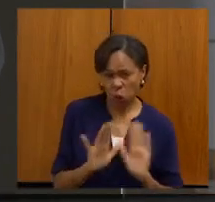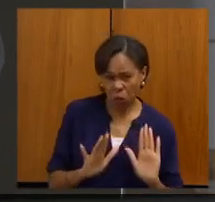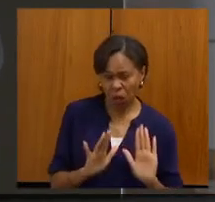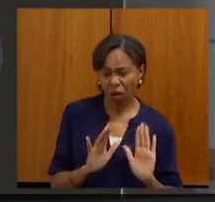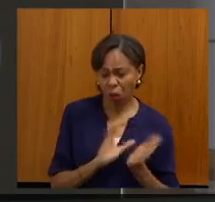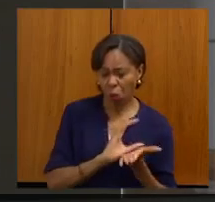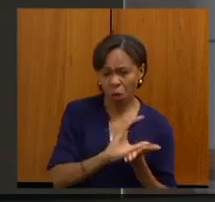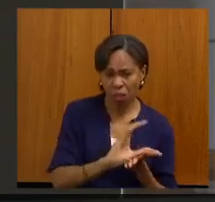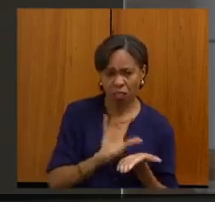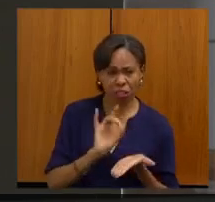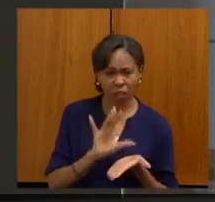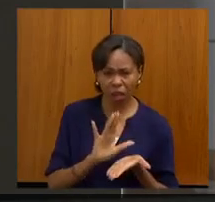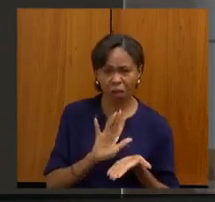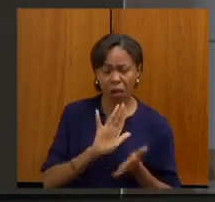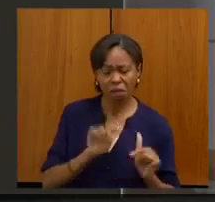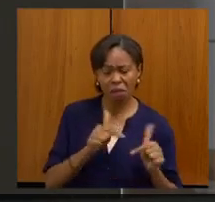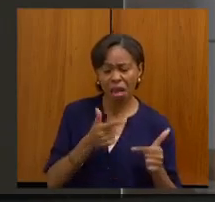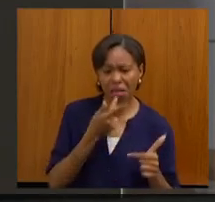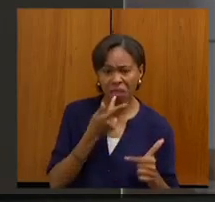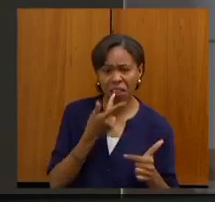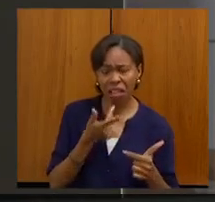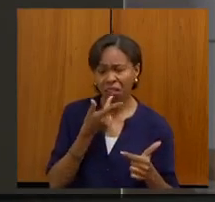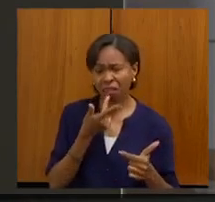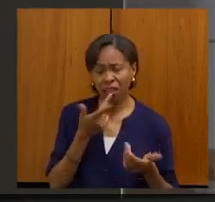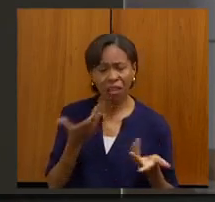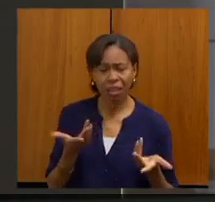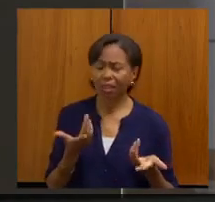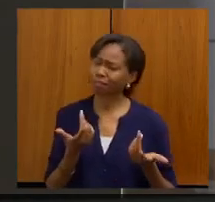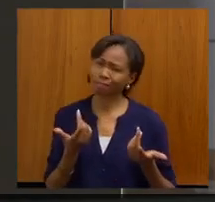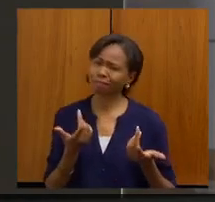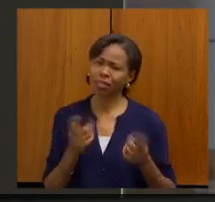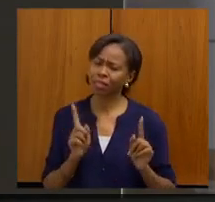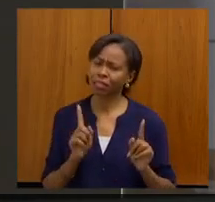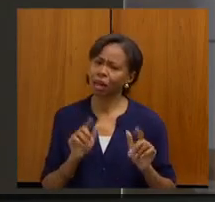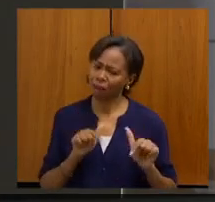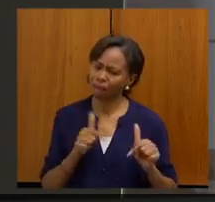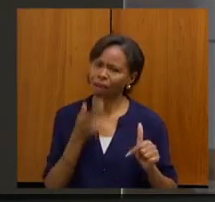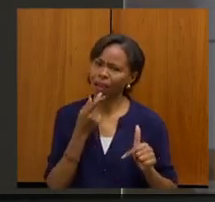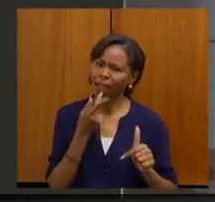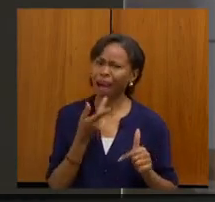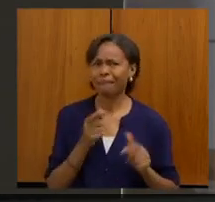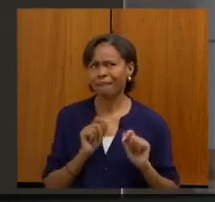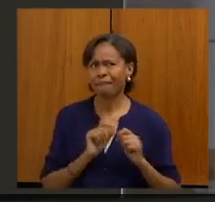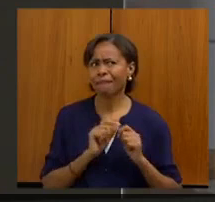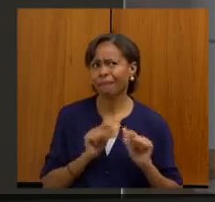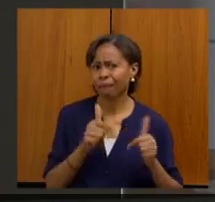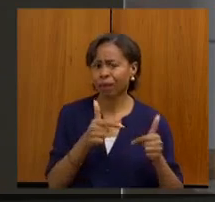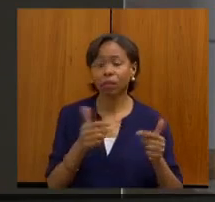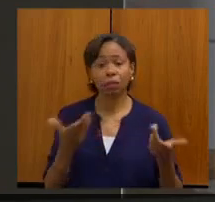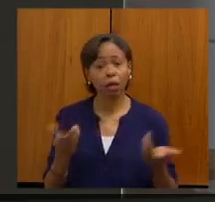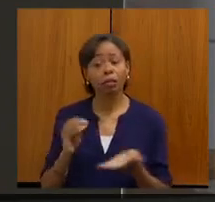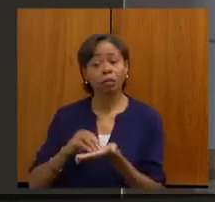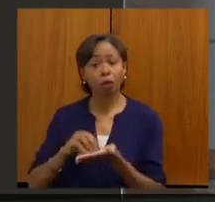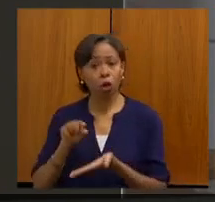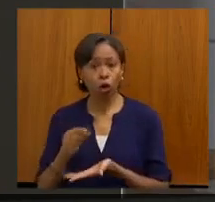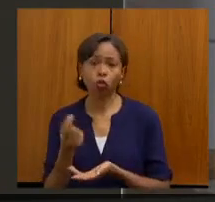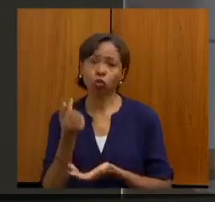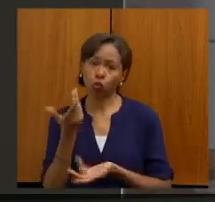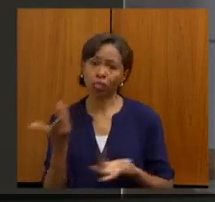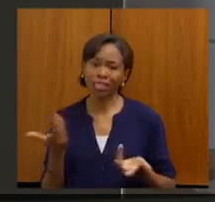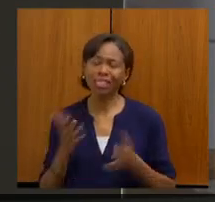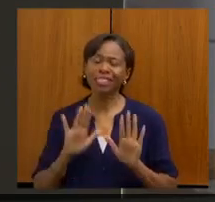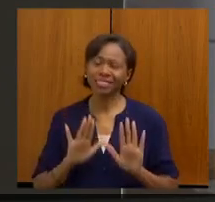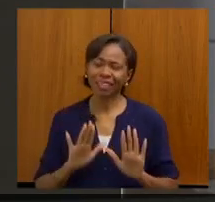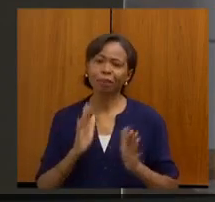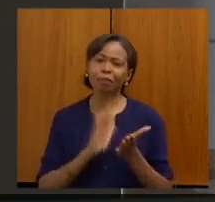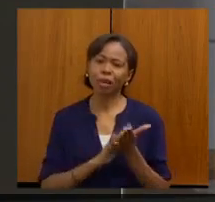fazer e não cumpre, melhor não falar, melhor não falar que vai fazer porque você não tem o subsídio. Então, parabéns, leve meu abraço,